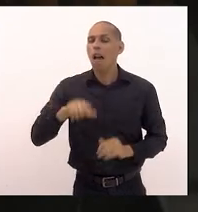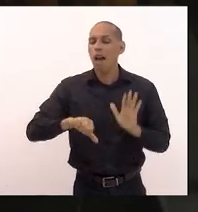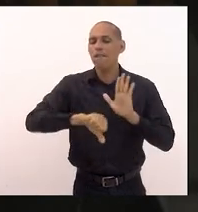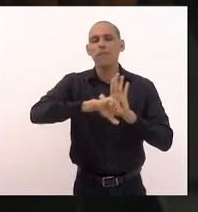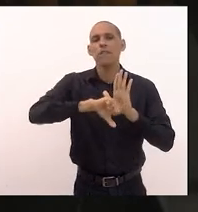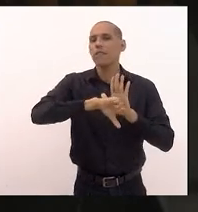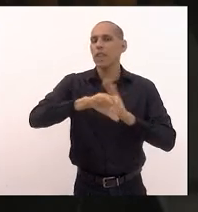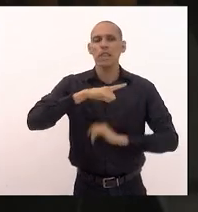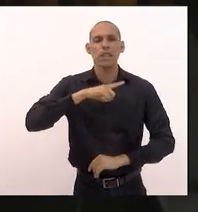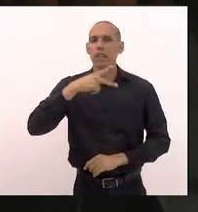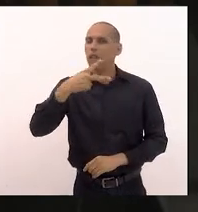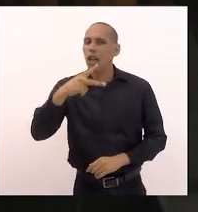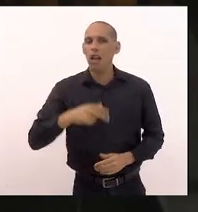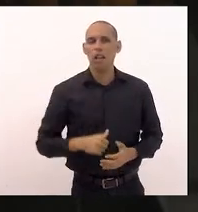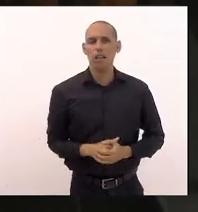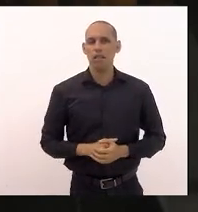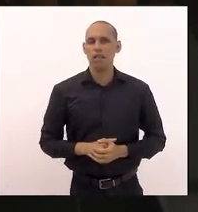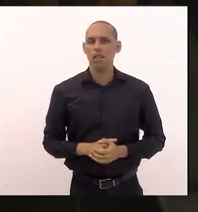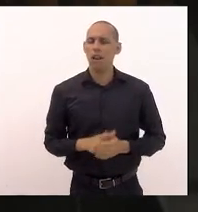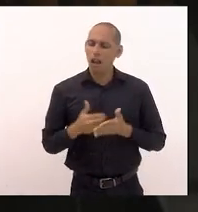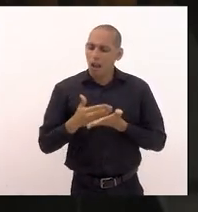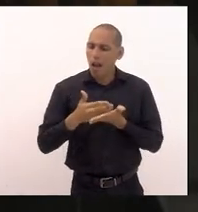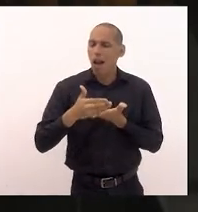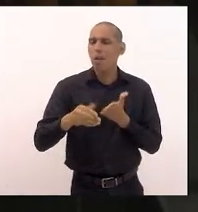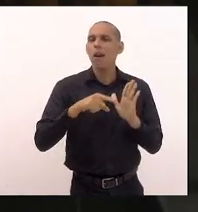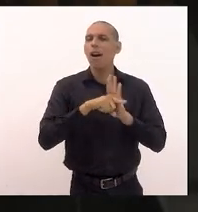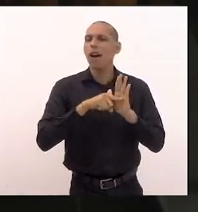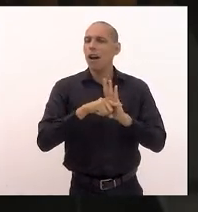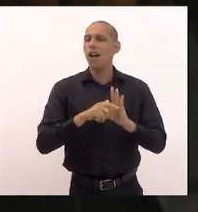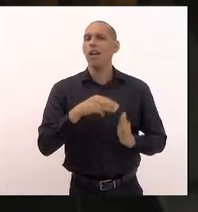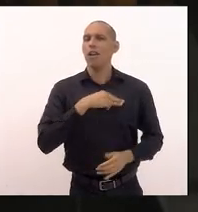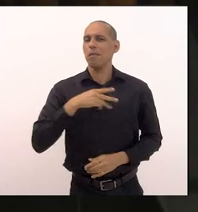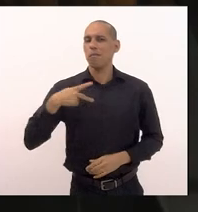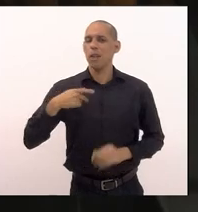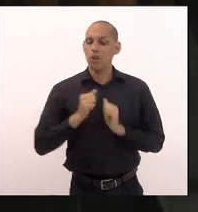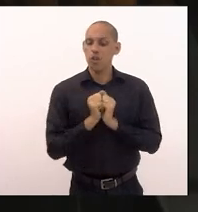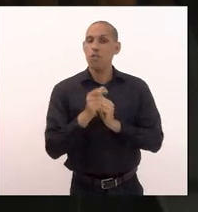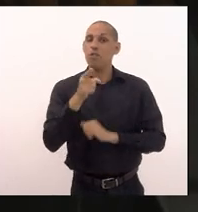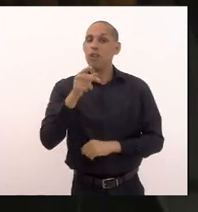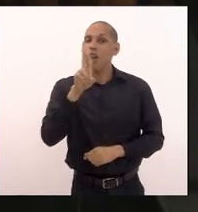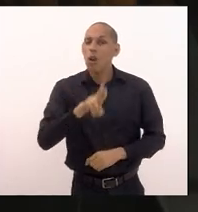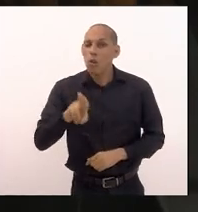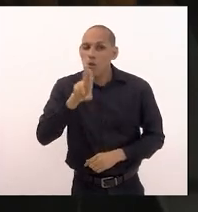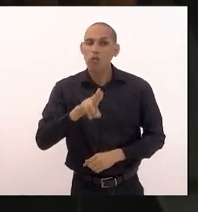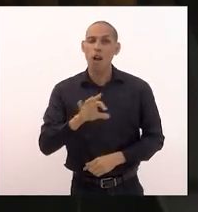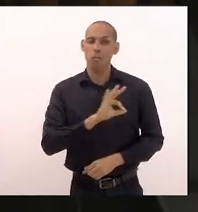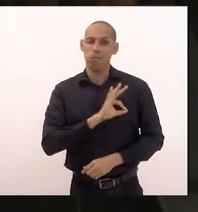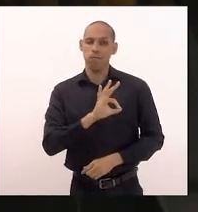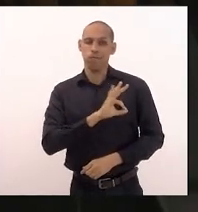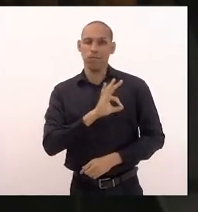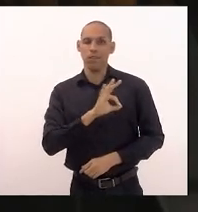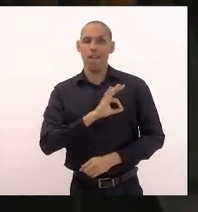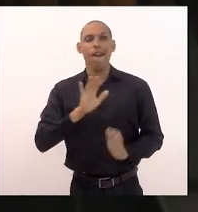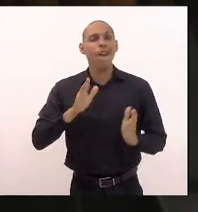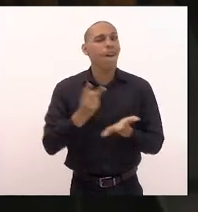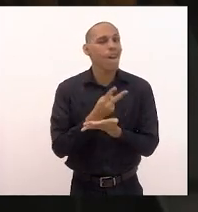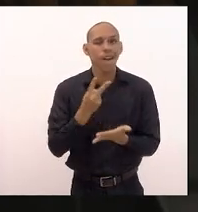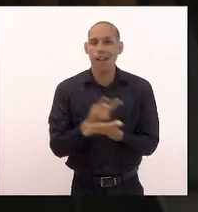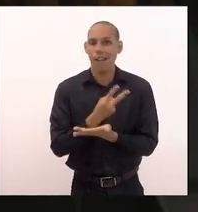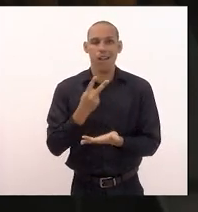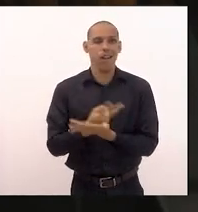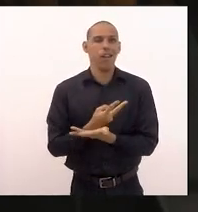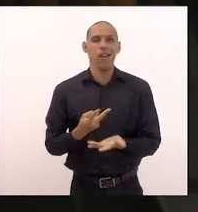senhor não começa a investigação junto ao ministério público confessando que o senhor utilizou clandestinamente o serviço de